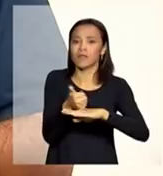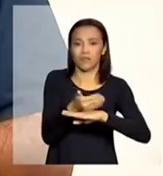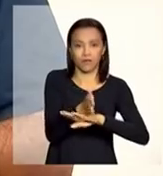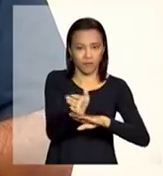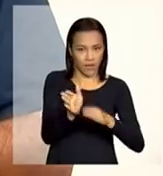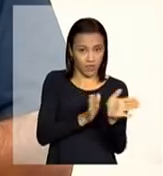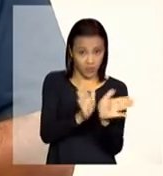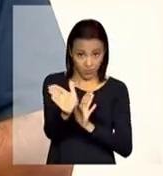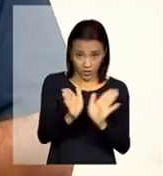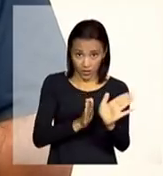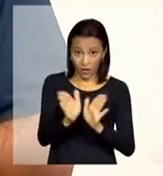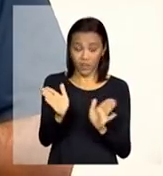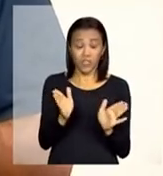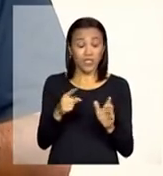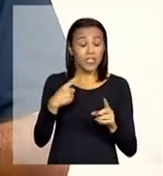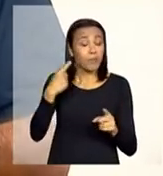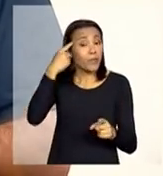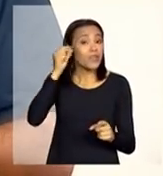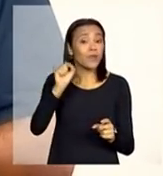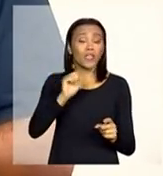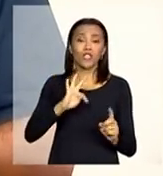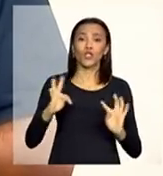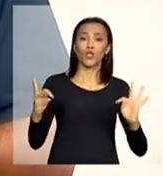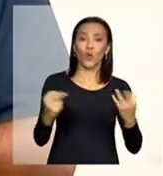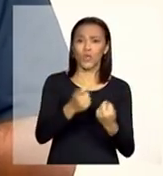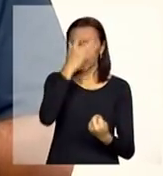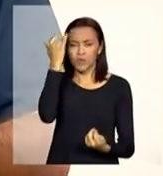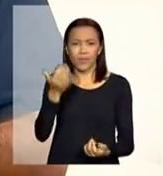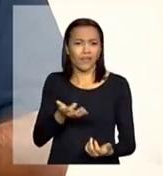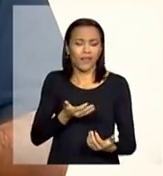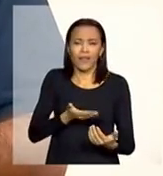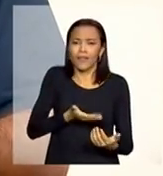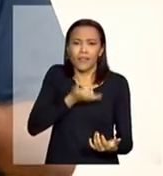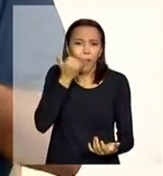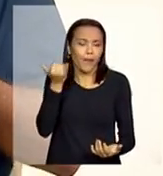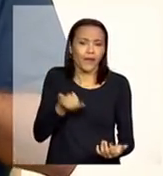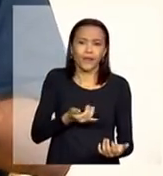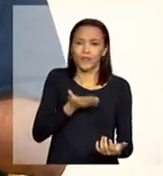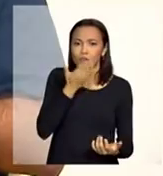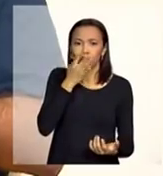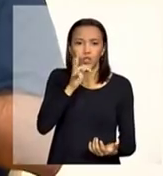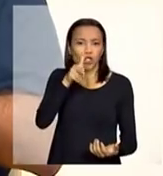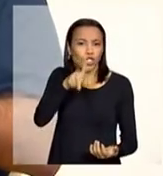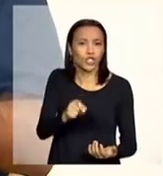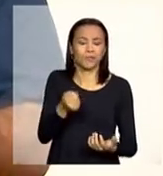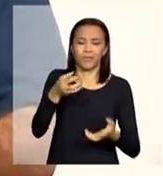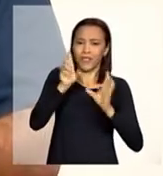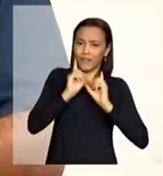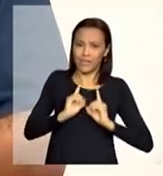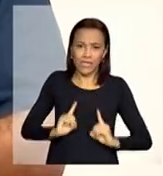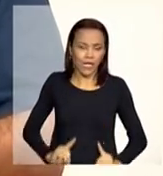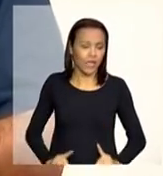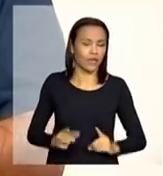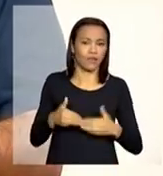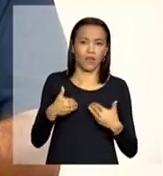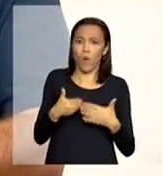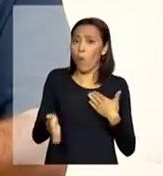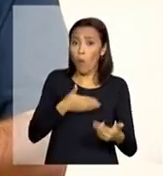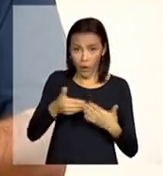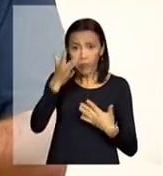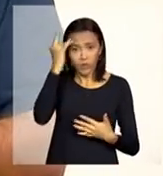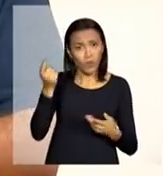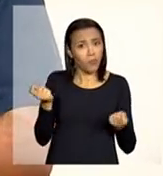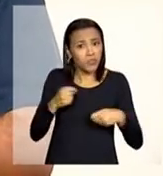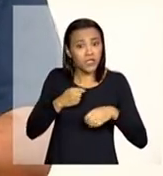de que todas as pessoas independente do tipo de deficiência do grau de deficiência ou seja lá o que for qualquer pessoa tem